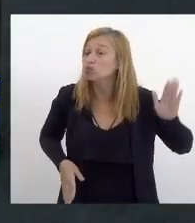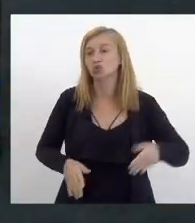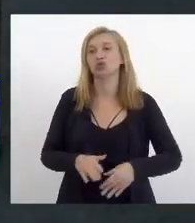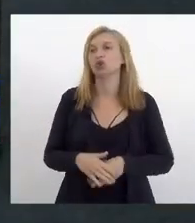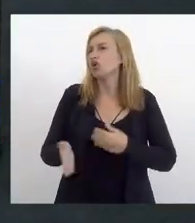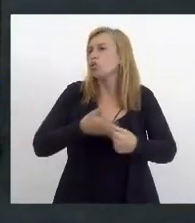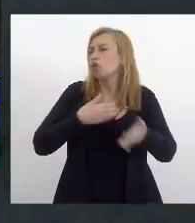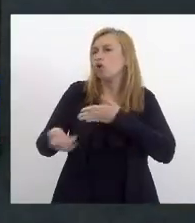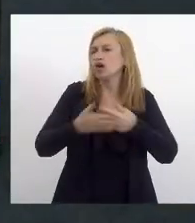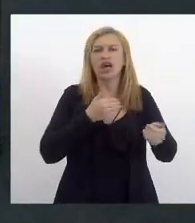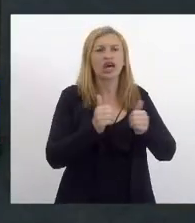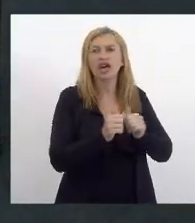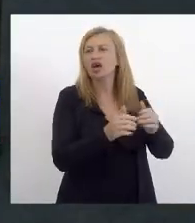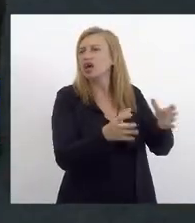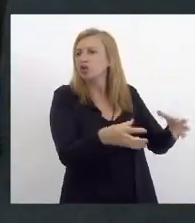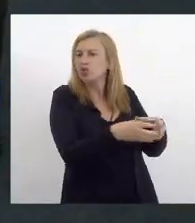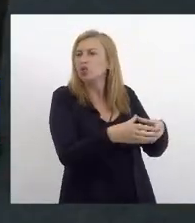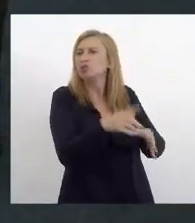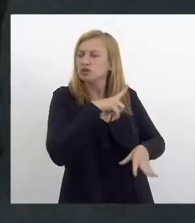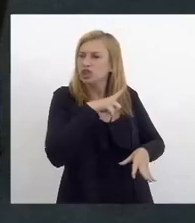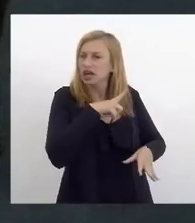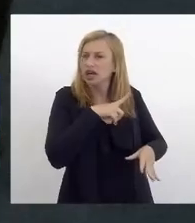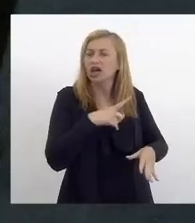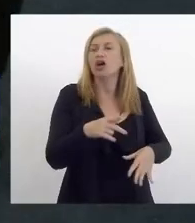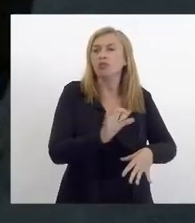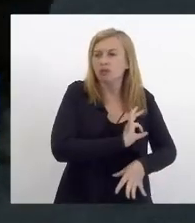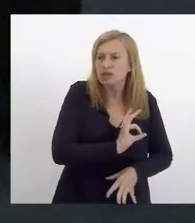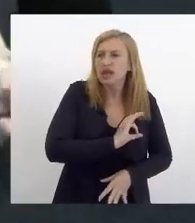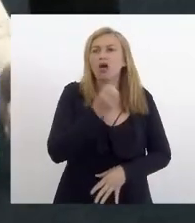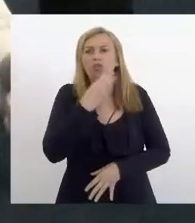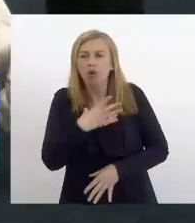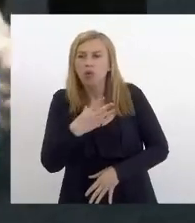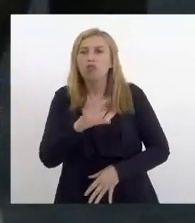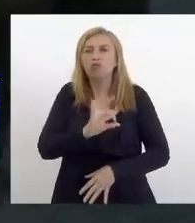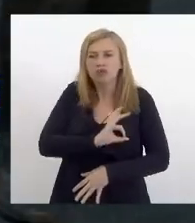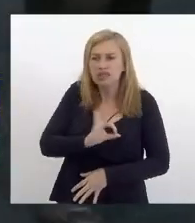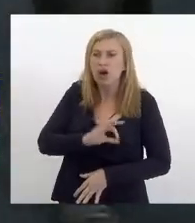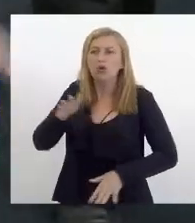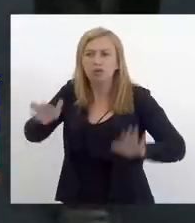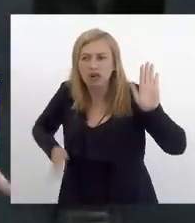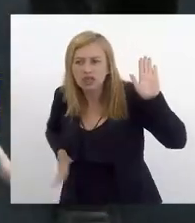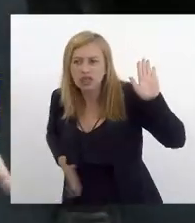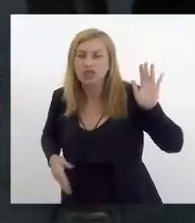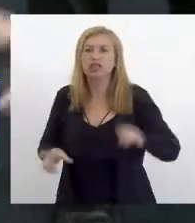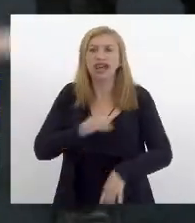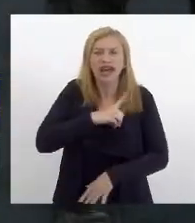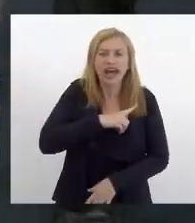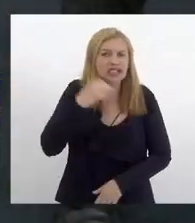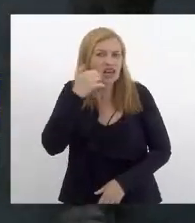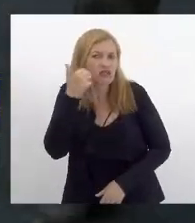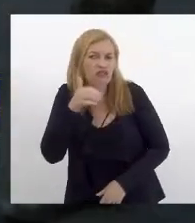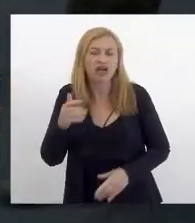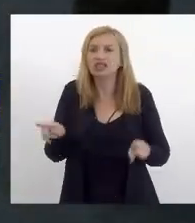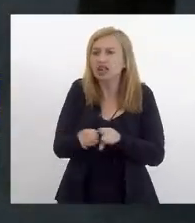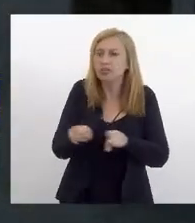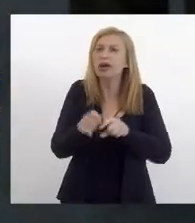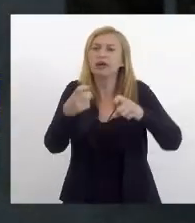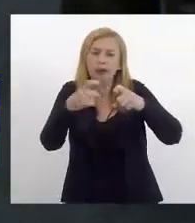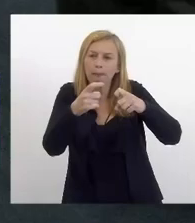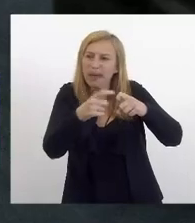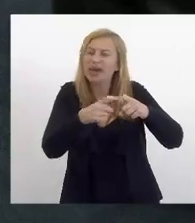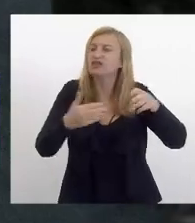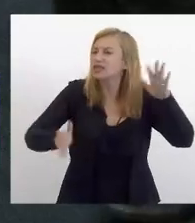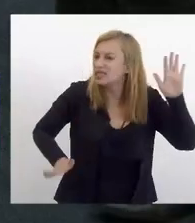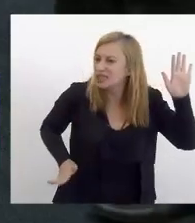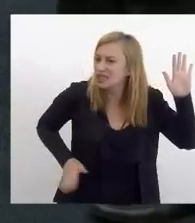em qualquer segmento existe vagabundo existe policial como policial como bandido existe o delegado safado como existe médico vagabundo sim